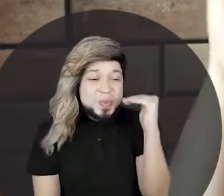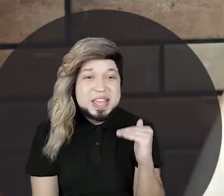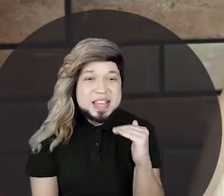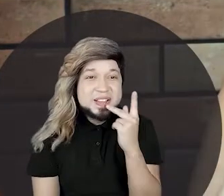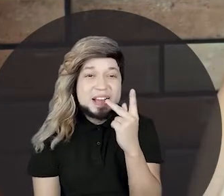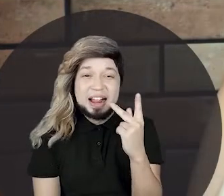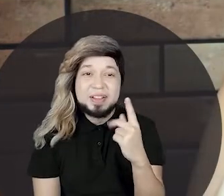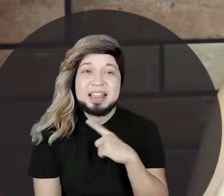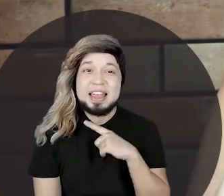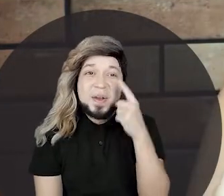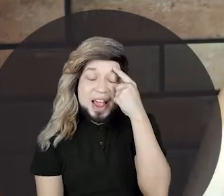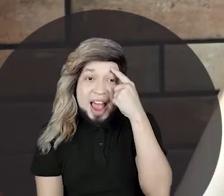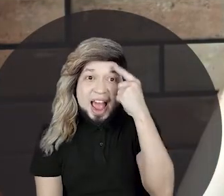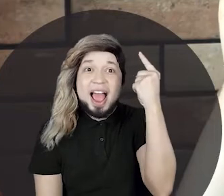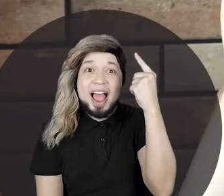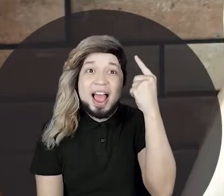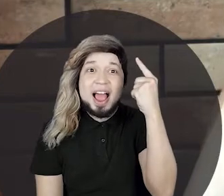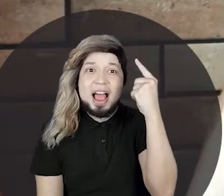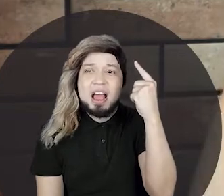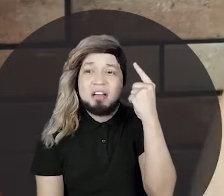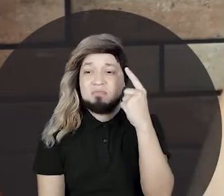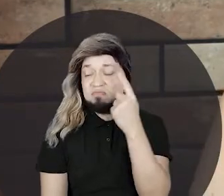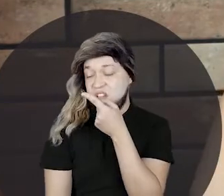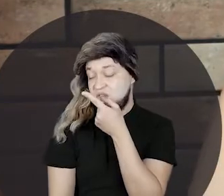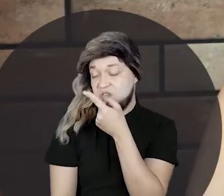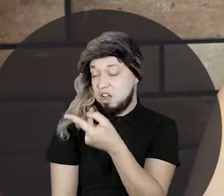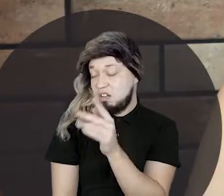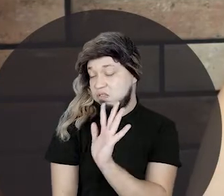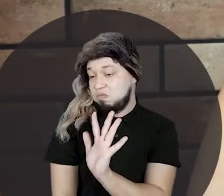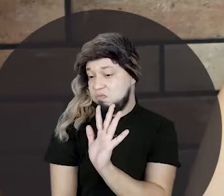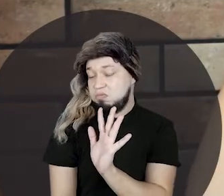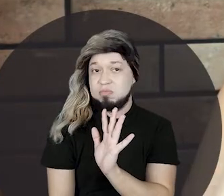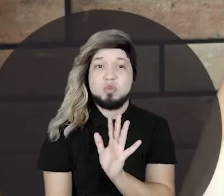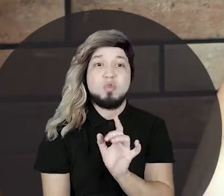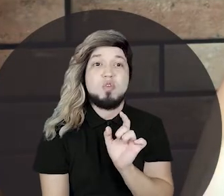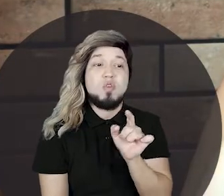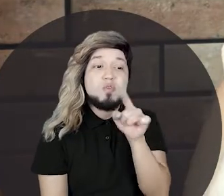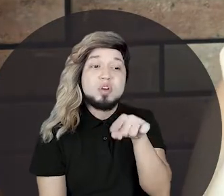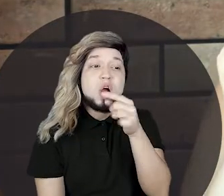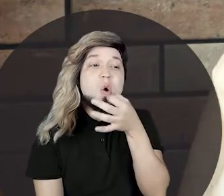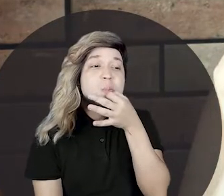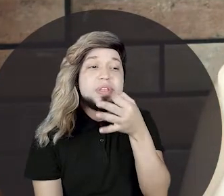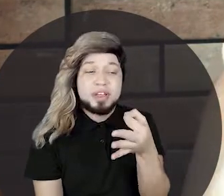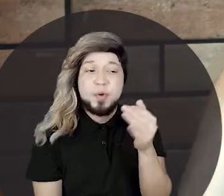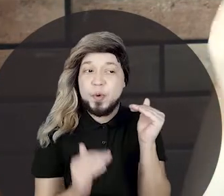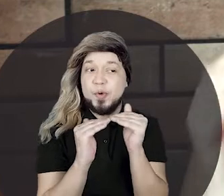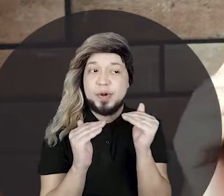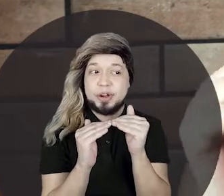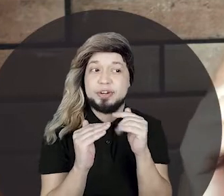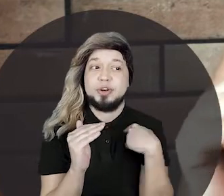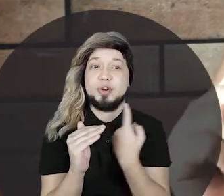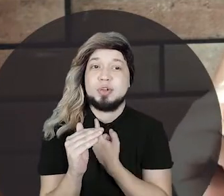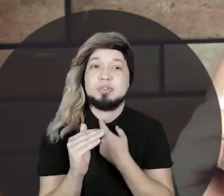disse, eu tenho uma ideia. Uma ideia. E ele disse, digo, meu filho. O que que vocês acham da